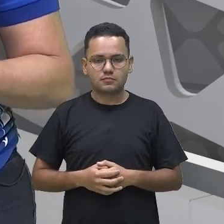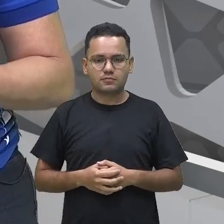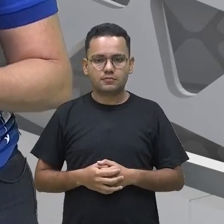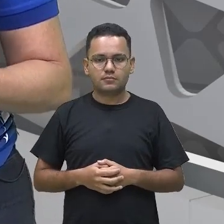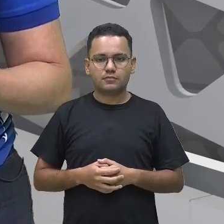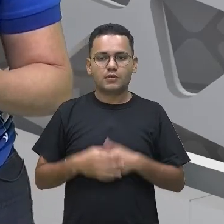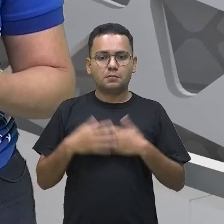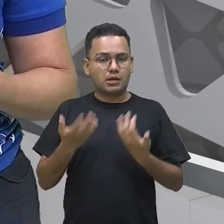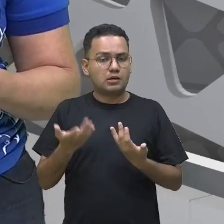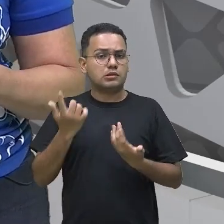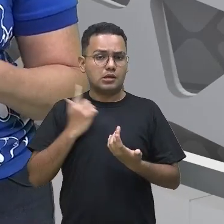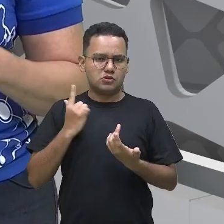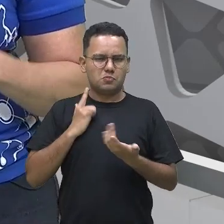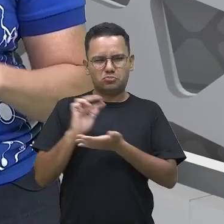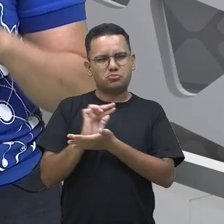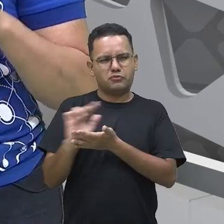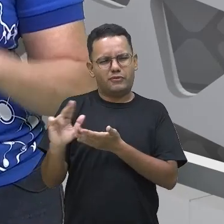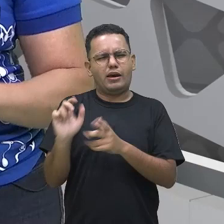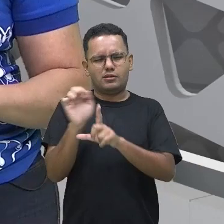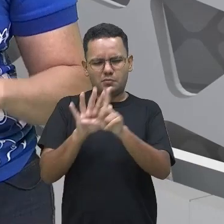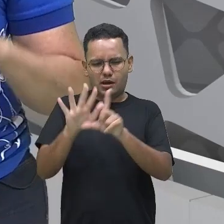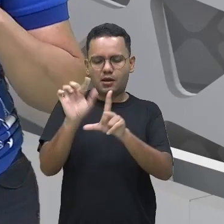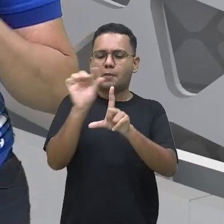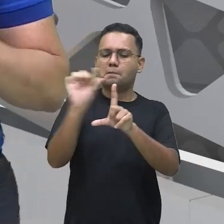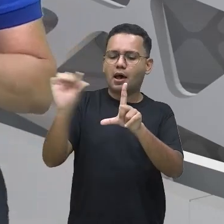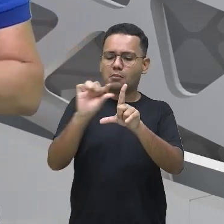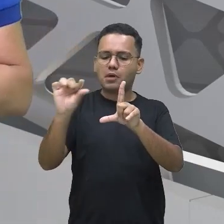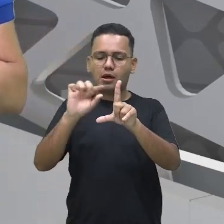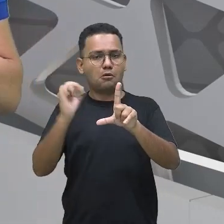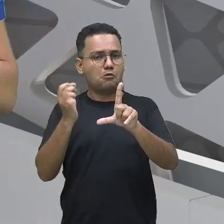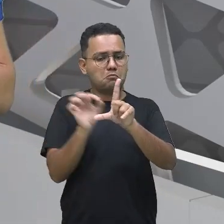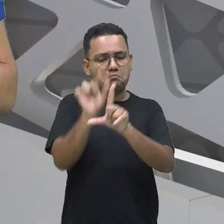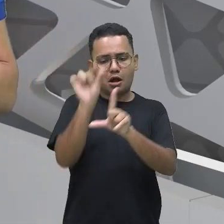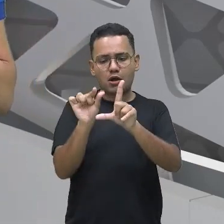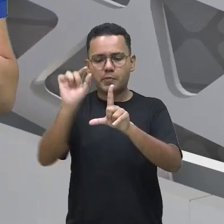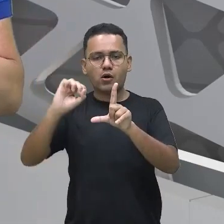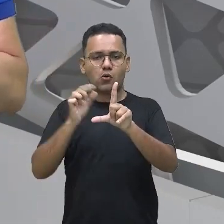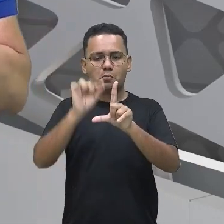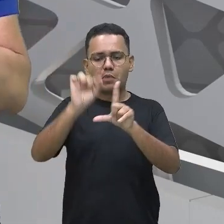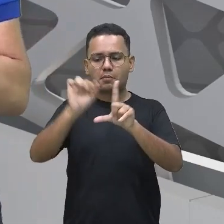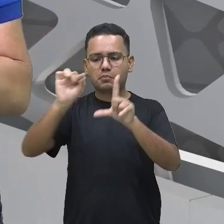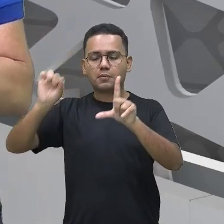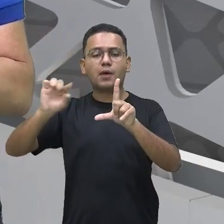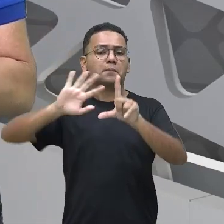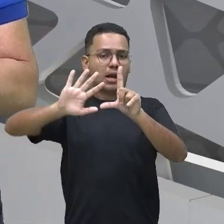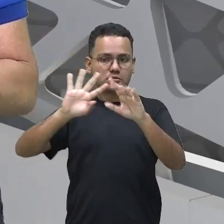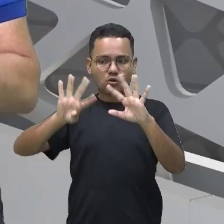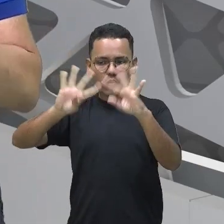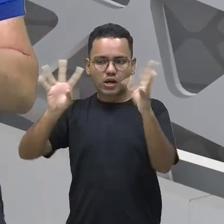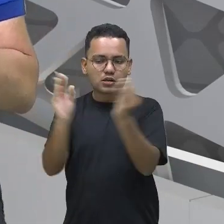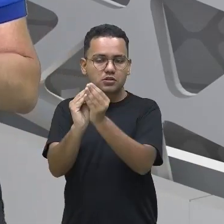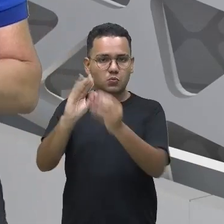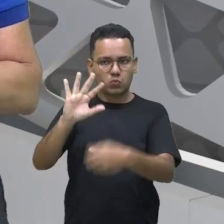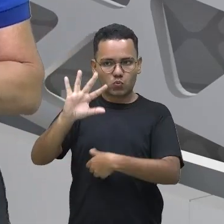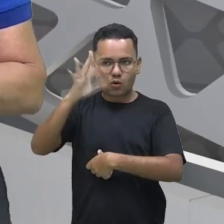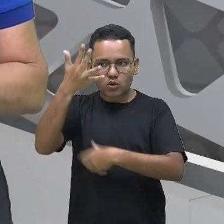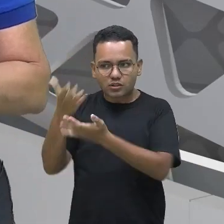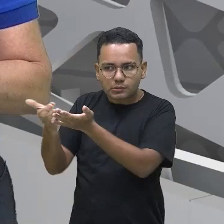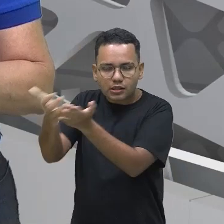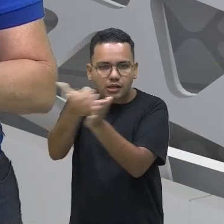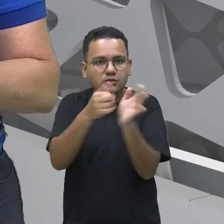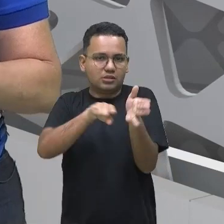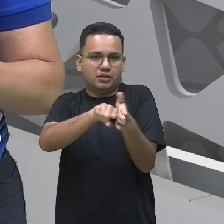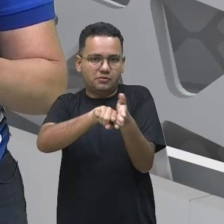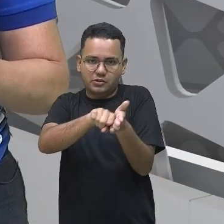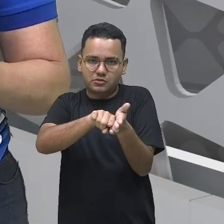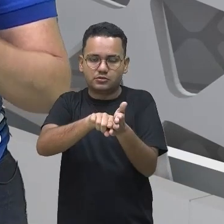tipos de gráficos e possui pequeno resumo do que os números significam. Então, é isso aí, no caso,